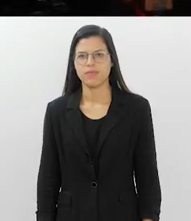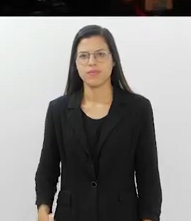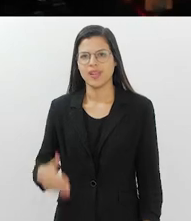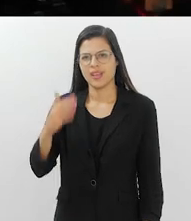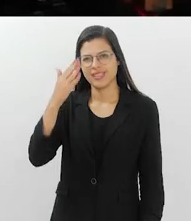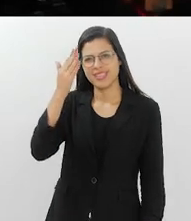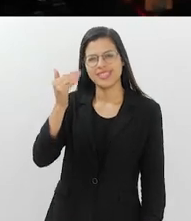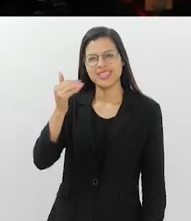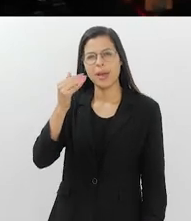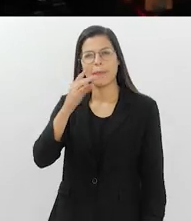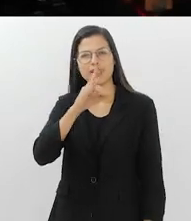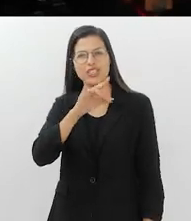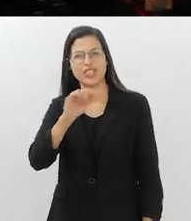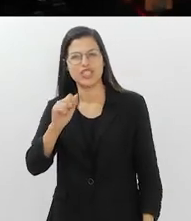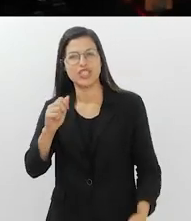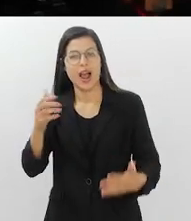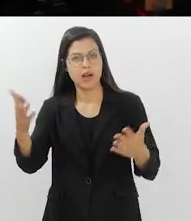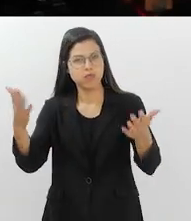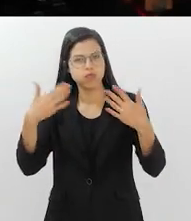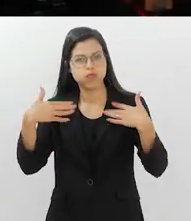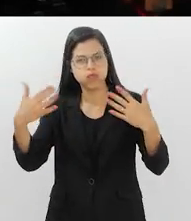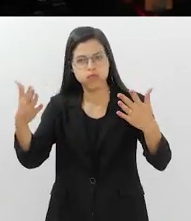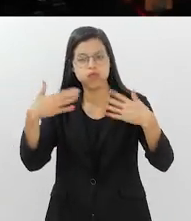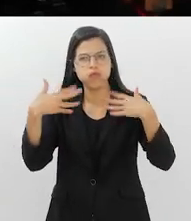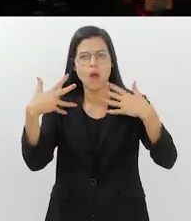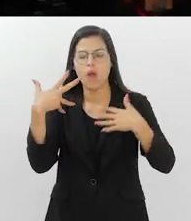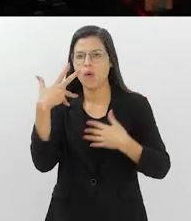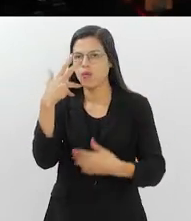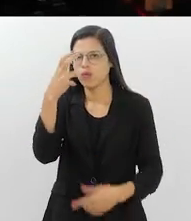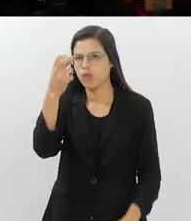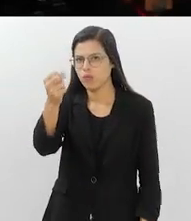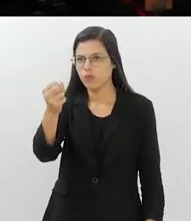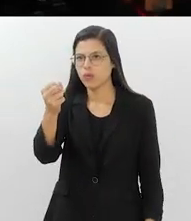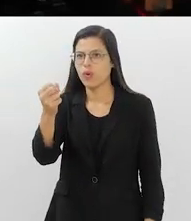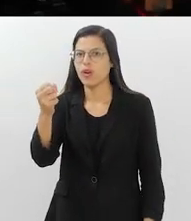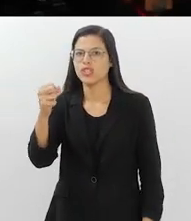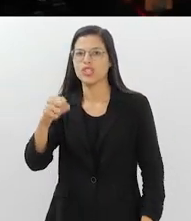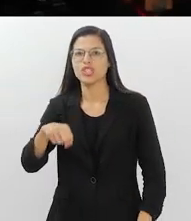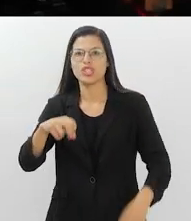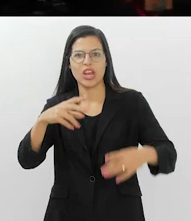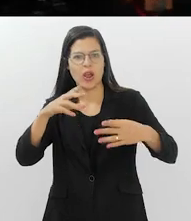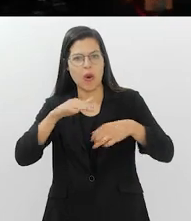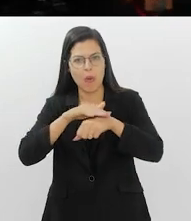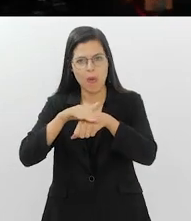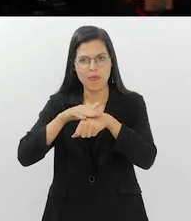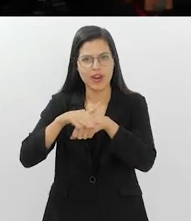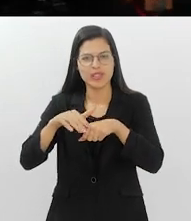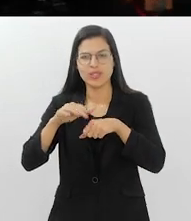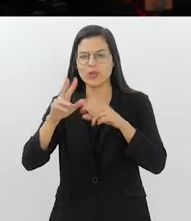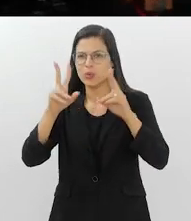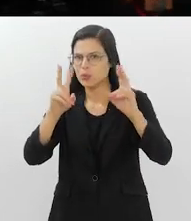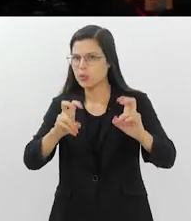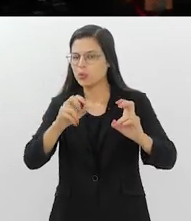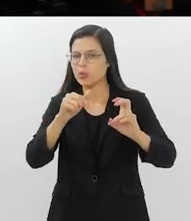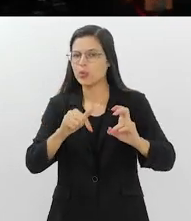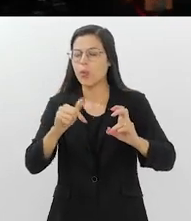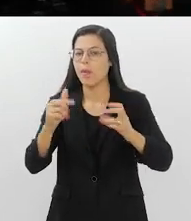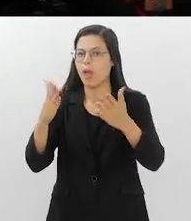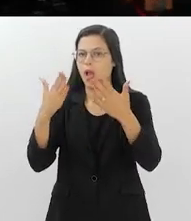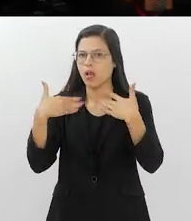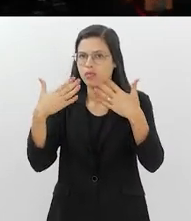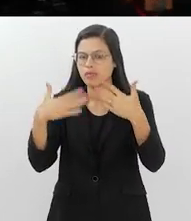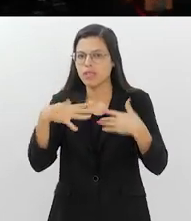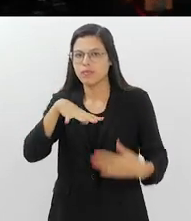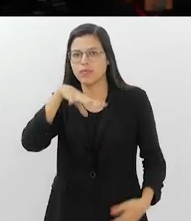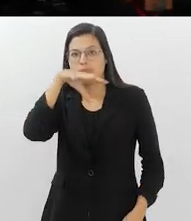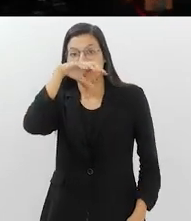Sabe aqueles dias em que faz tanto calor que o assunto vira a temperatura? É, quando aquele forno sufoca e até